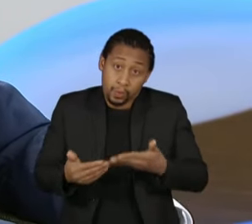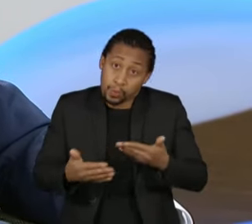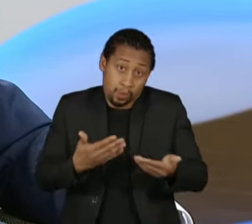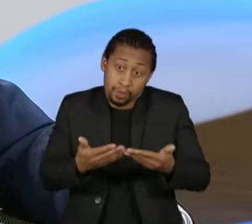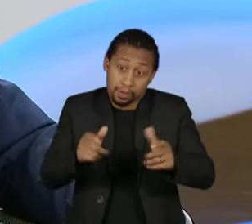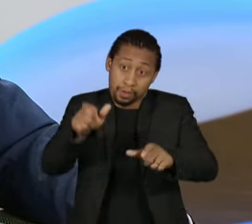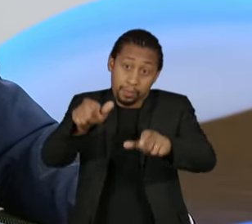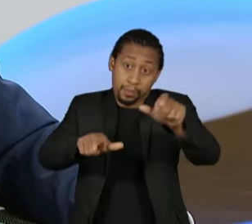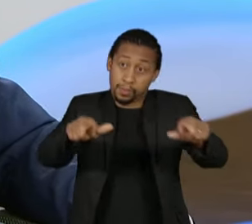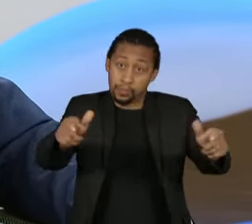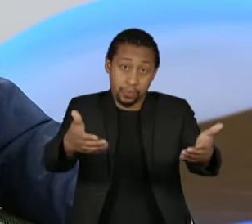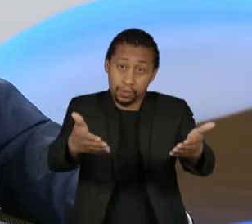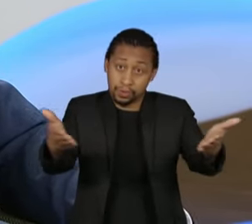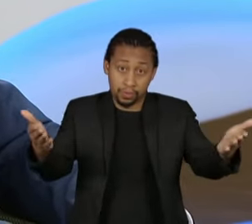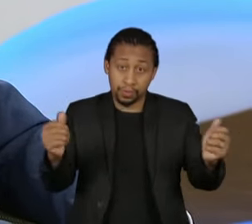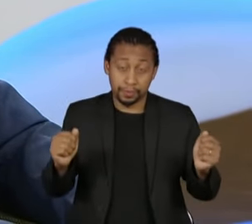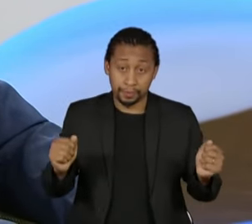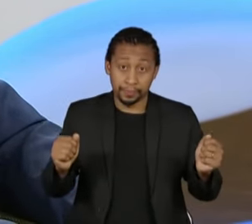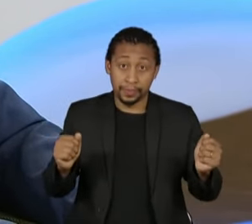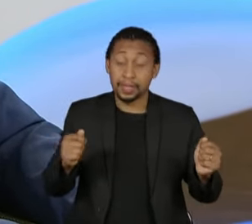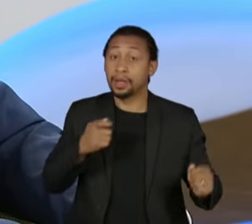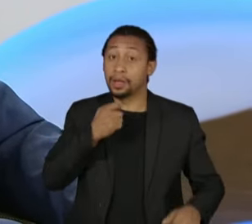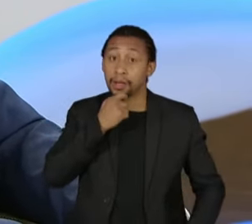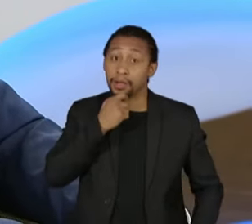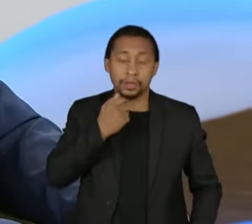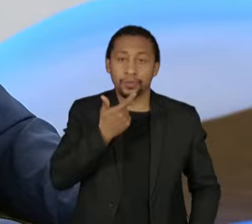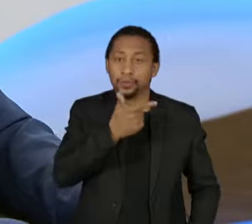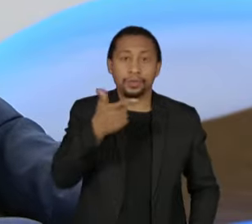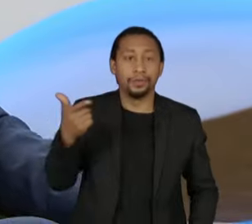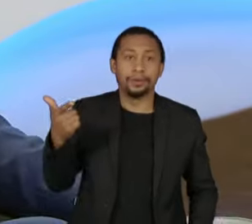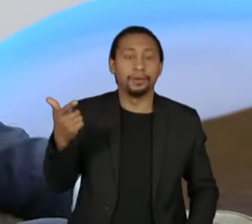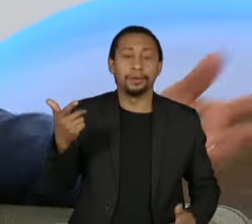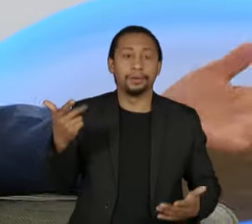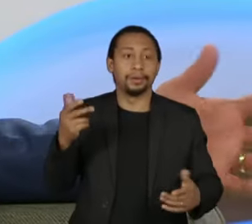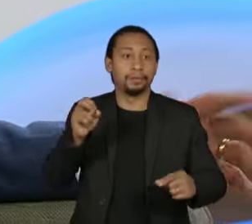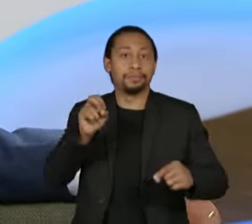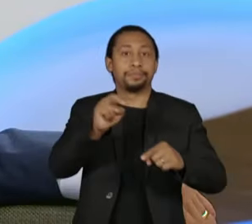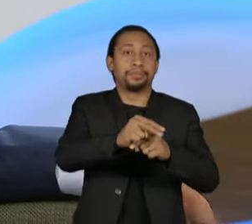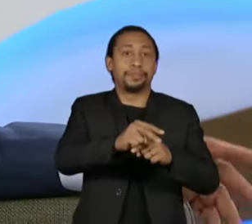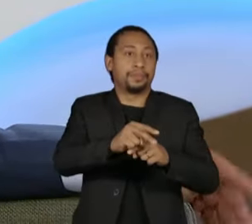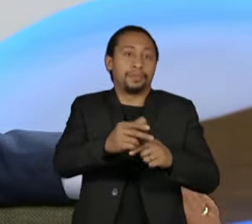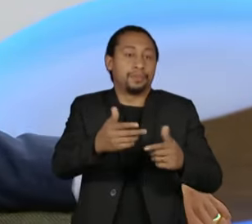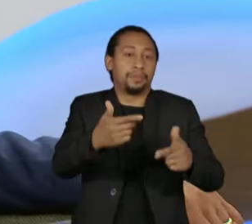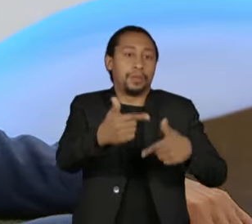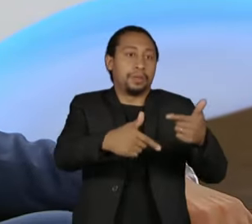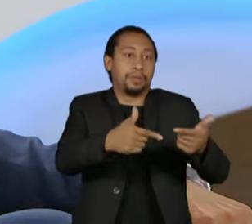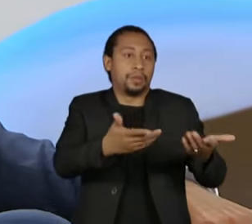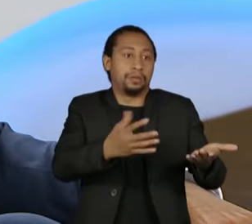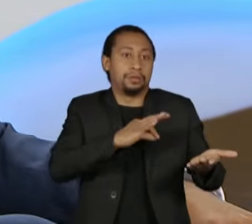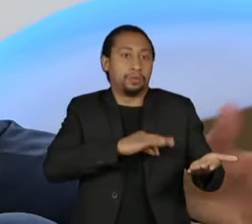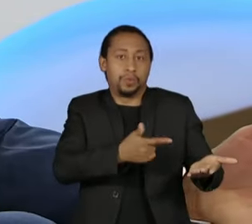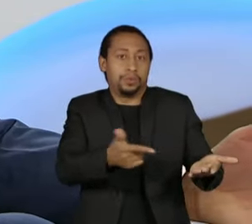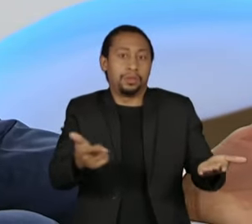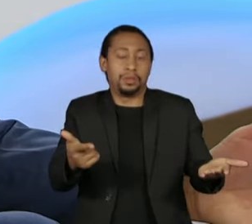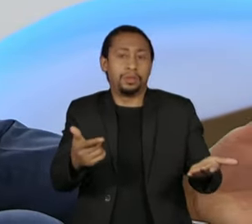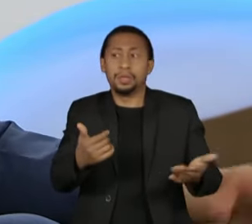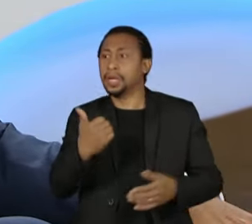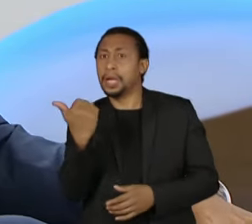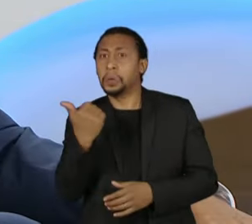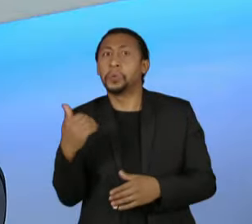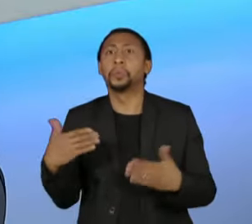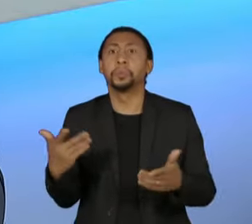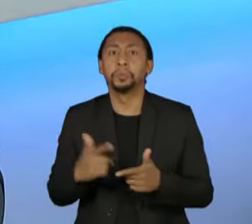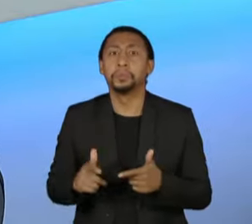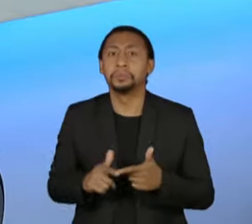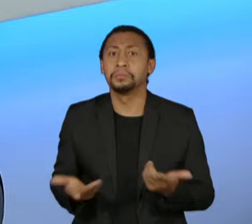não está em nenhum cargo, está certo? Alguém dá uma carona, qual é o problema? Diga lá, André.